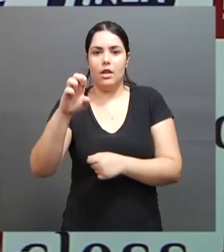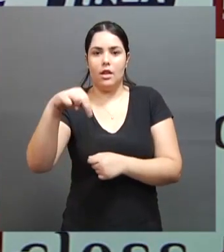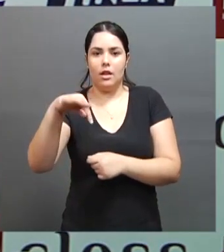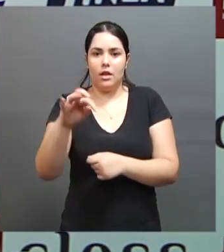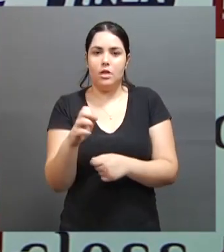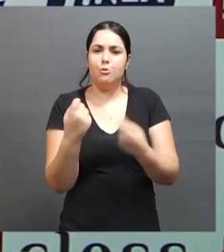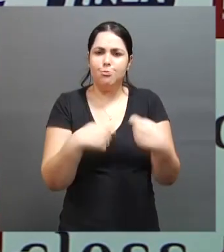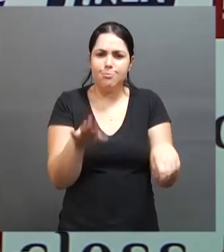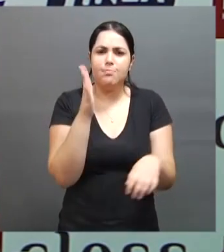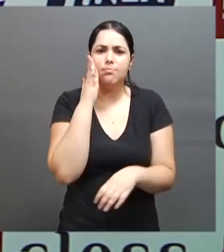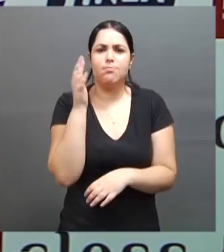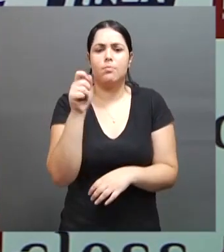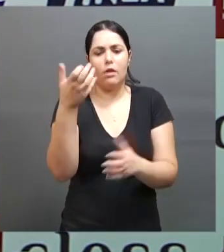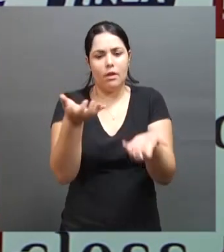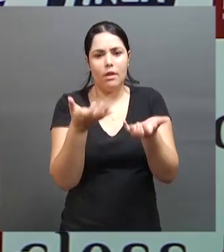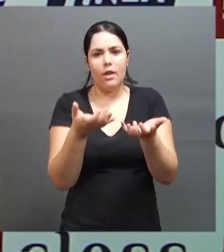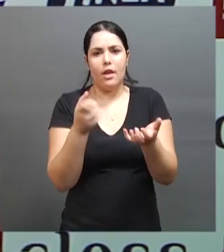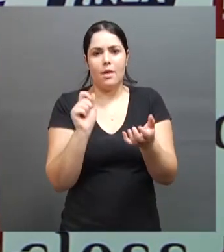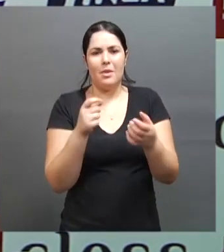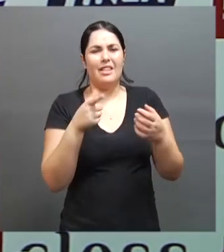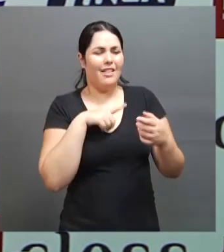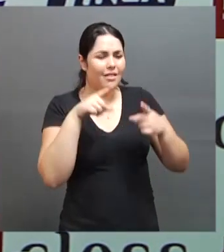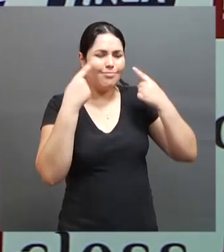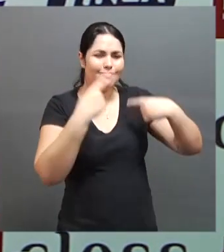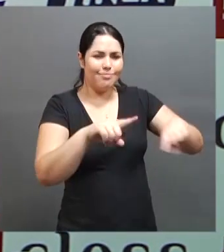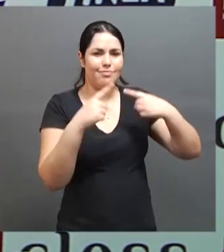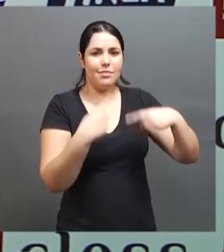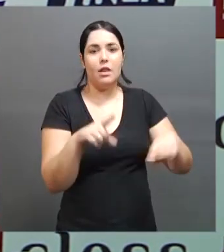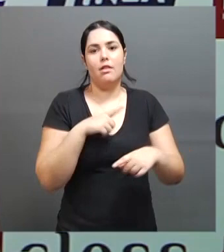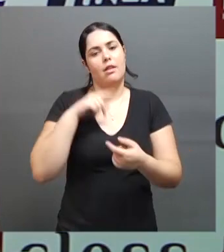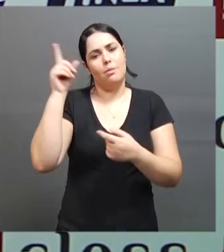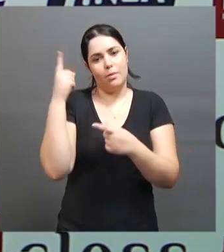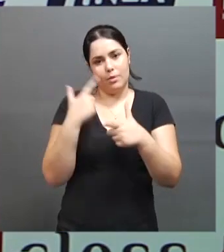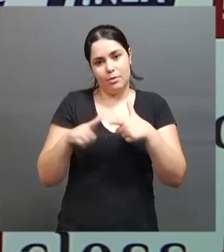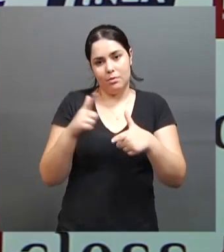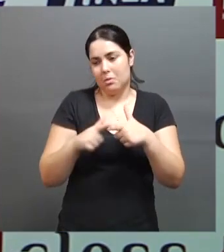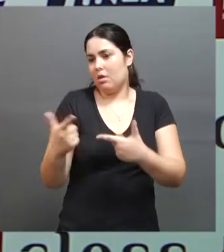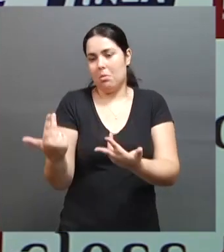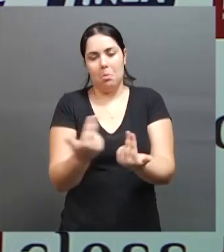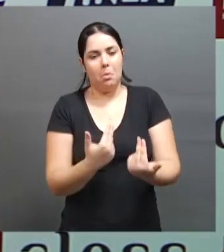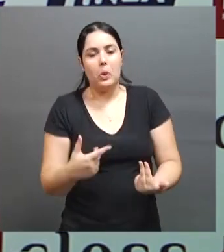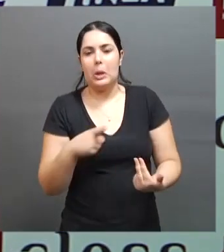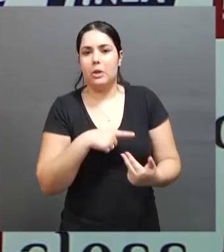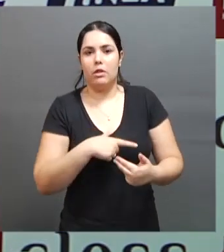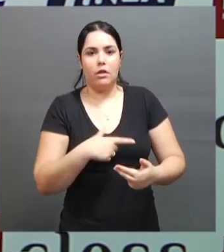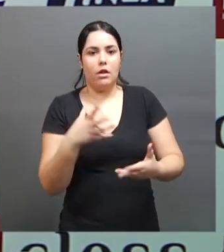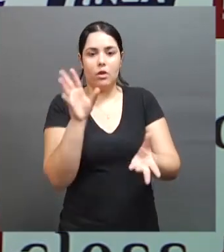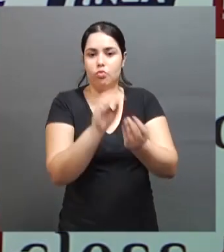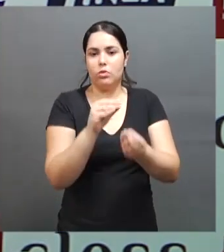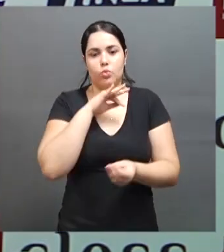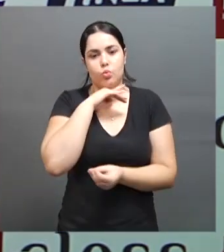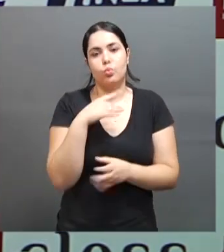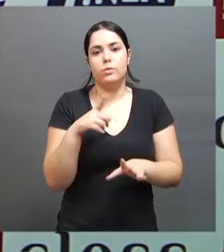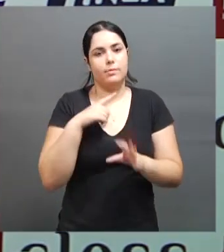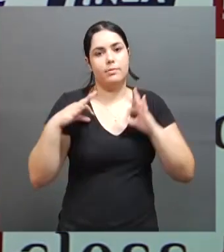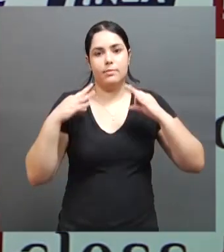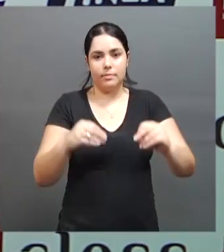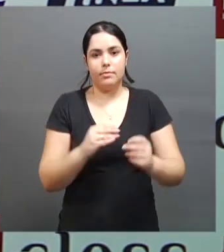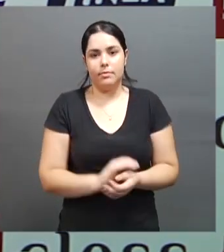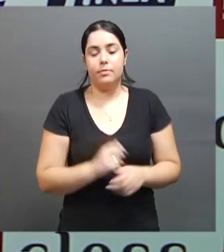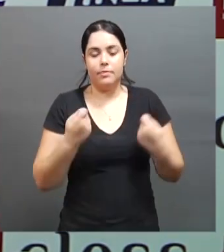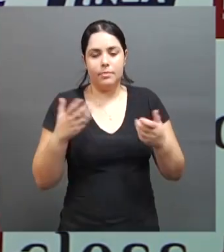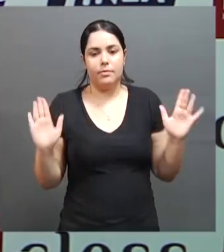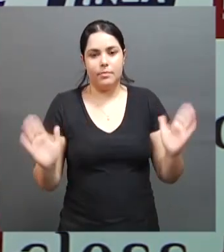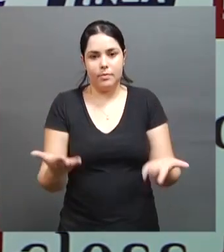muito o que tu quer para aguentar as críticas, as adversidades, os resultados negativos, porque isso tem que te mover